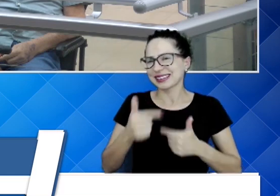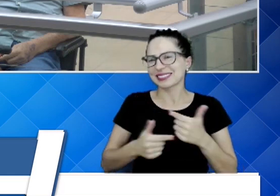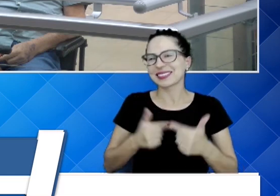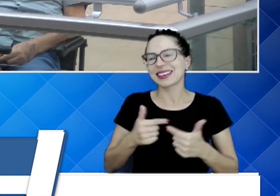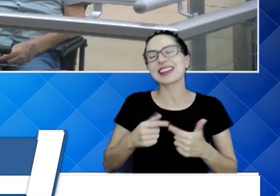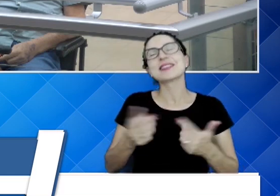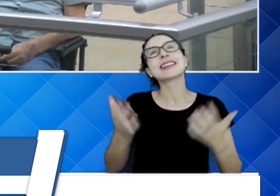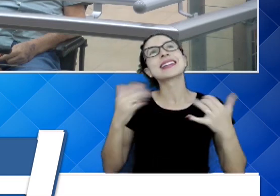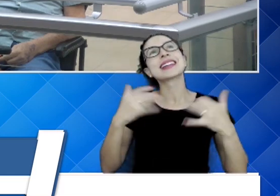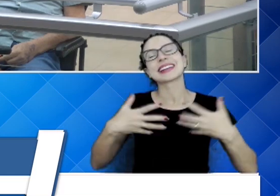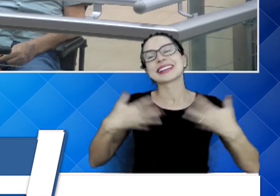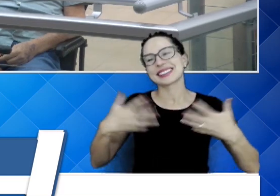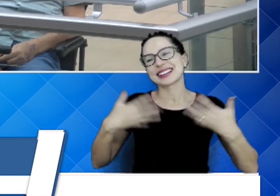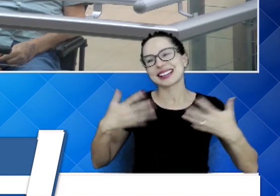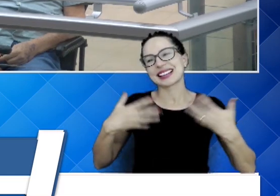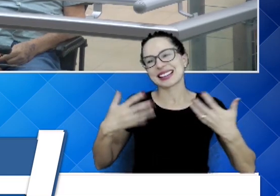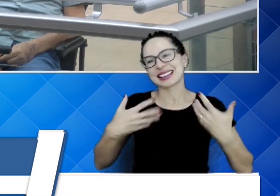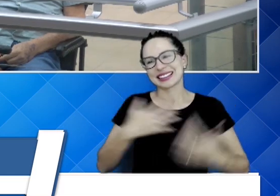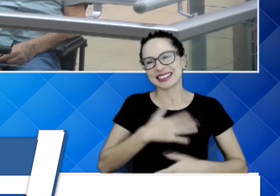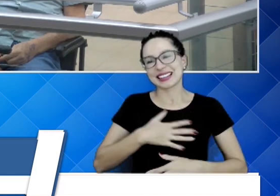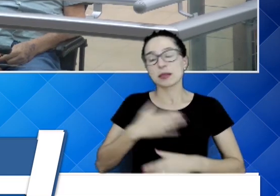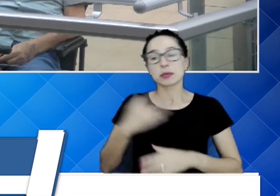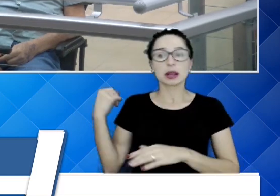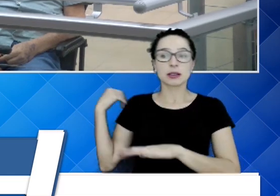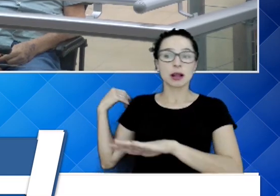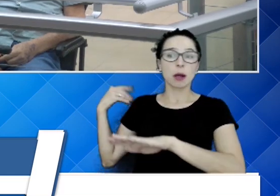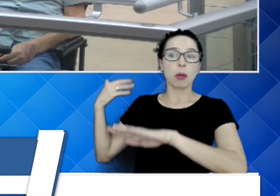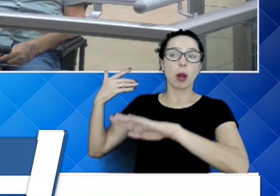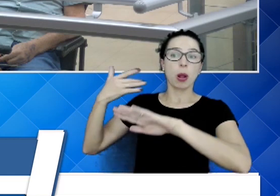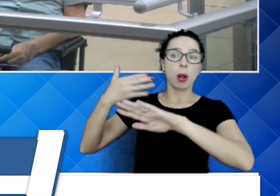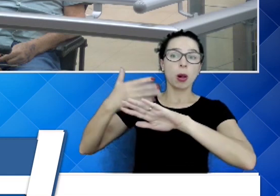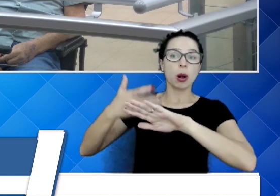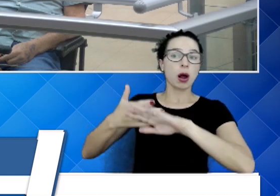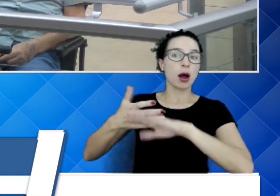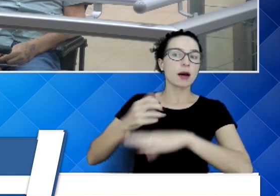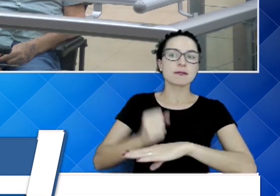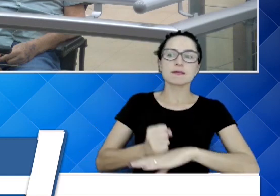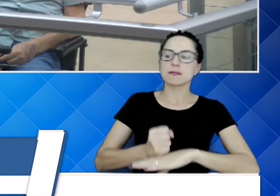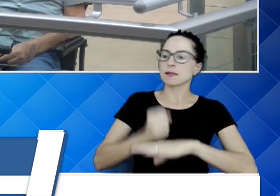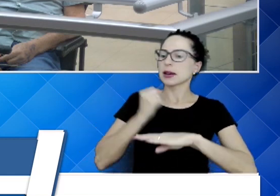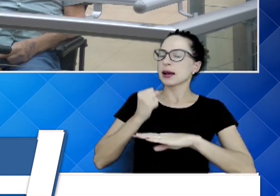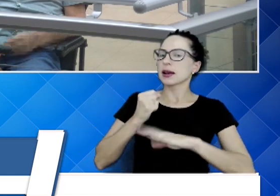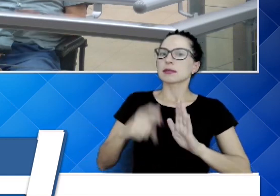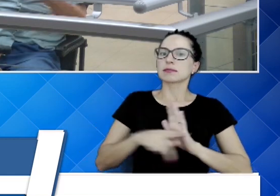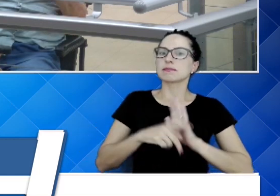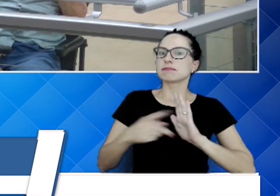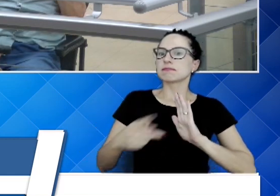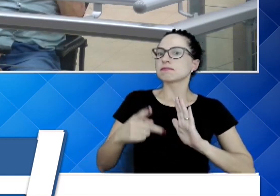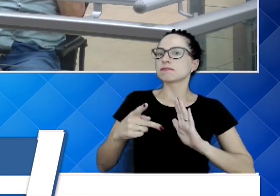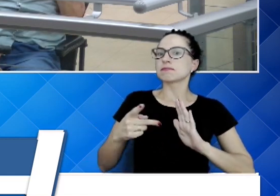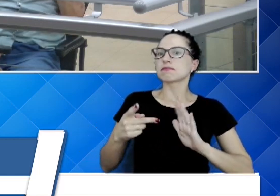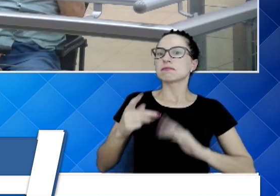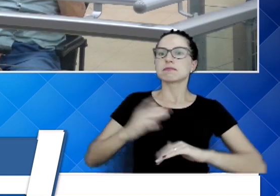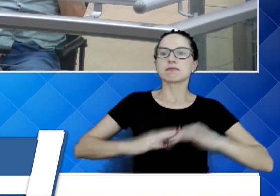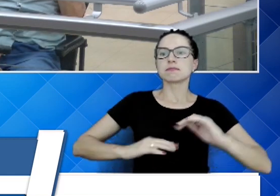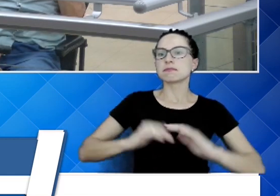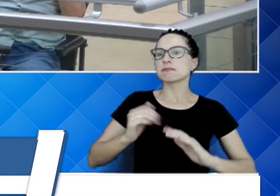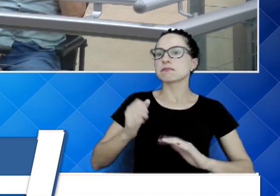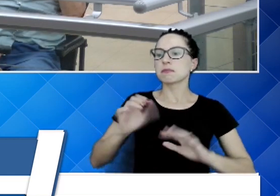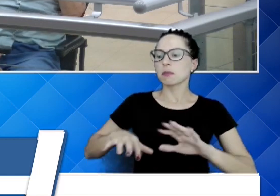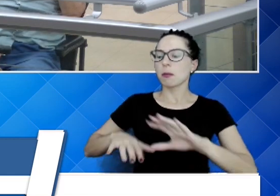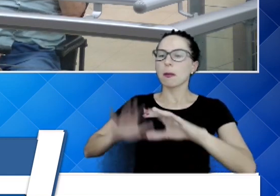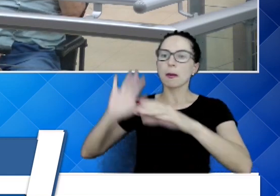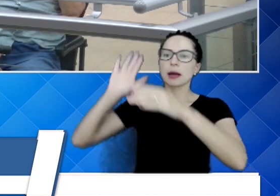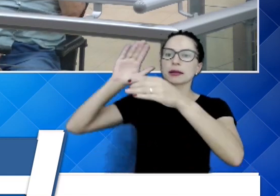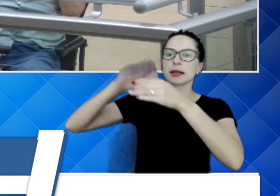satisfação, porque desde aquele tempo a Franca sempre respirou basquete. E a segunda estrofe, a segunda estrofe do hino